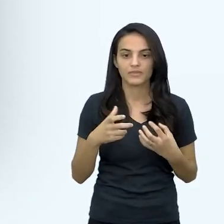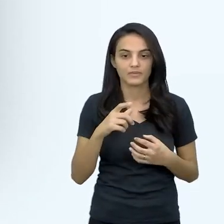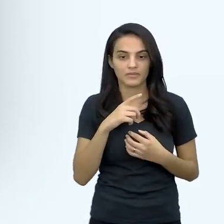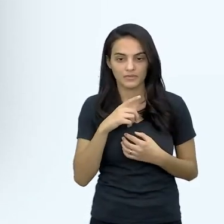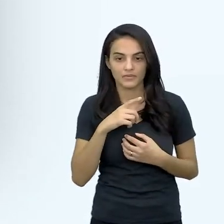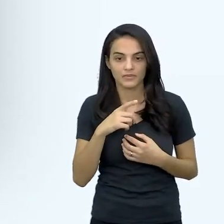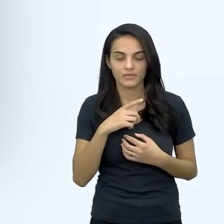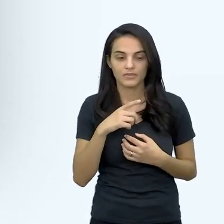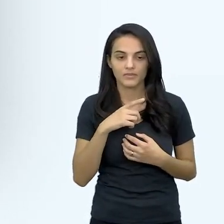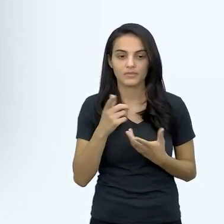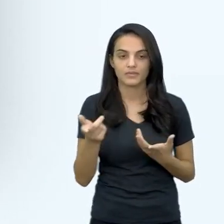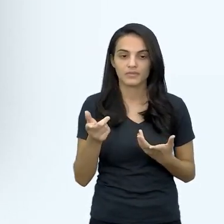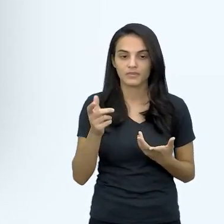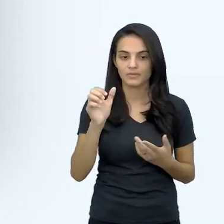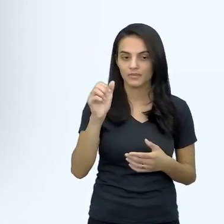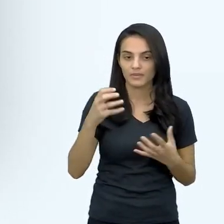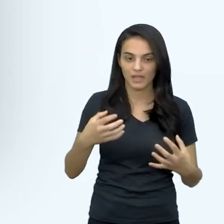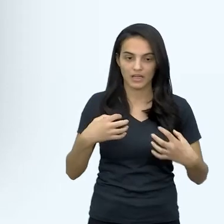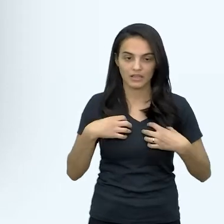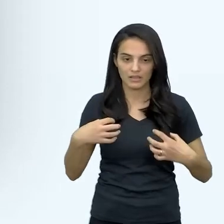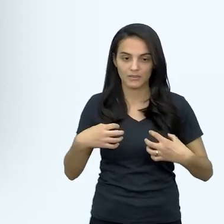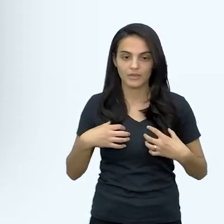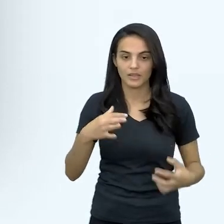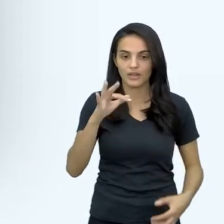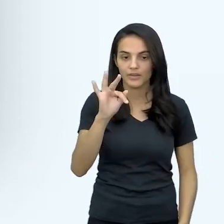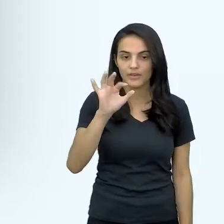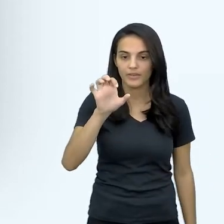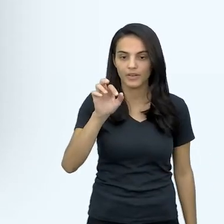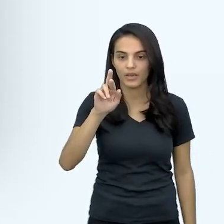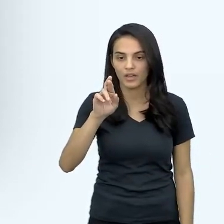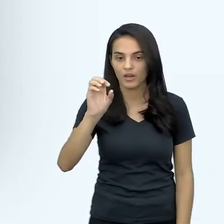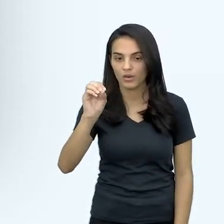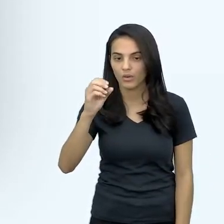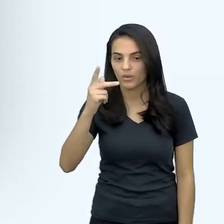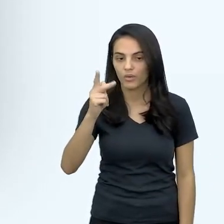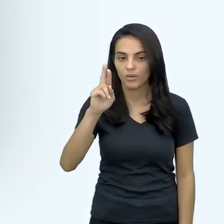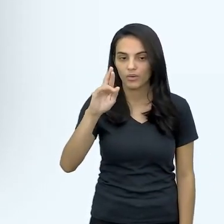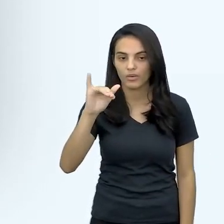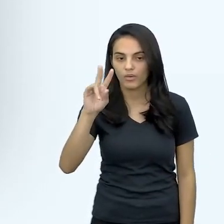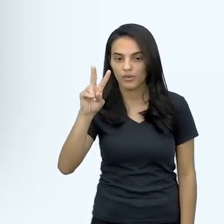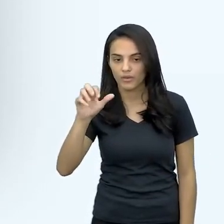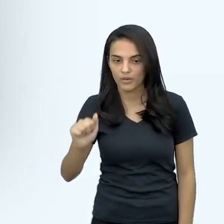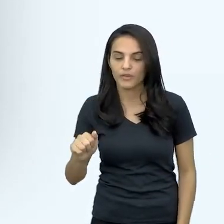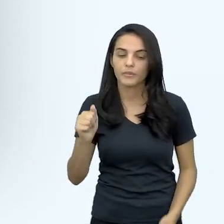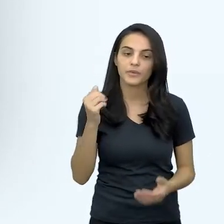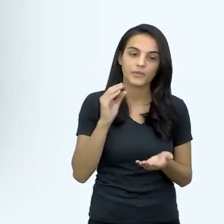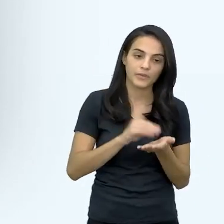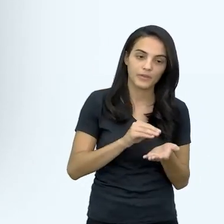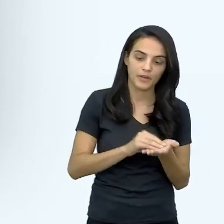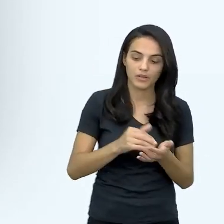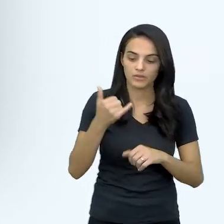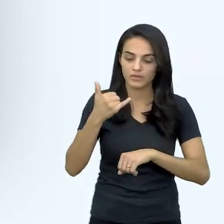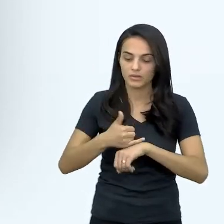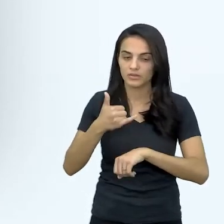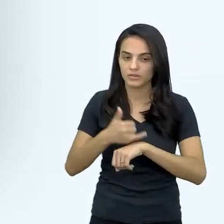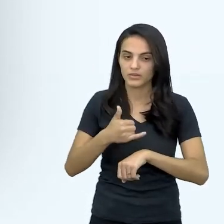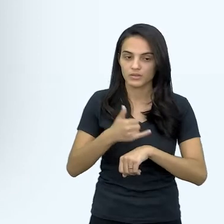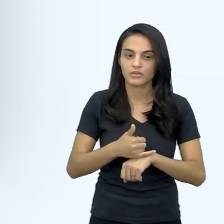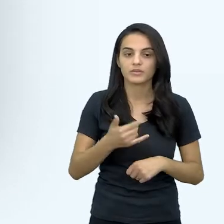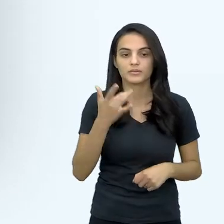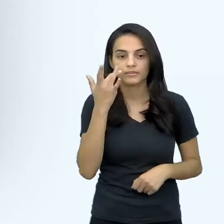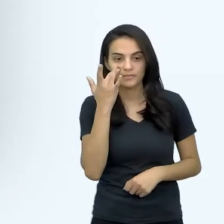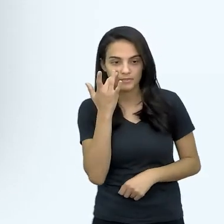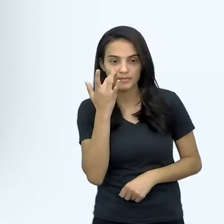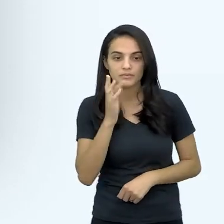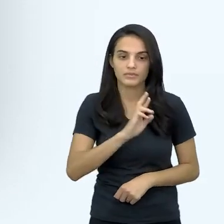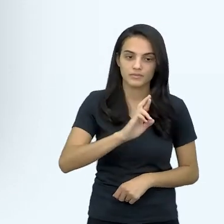existe, não só anemia ferropriva, né, Priscila, né, não só por falta de ferro, antes de responder essa pergunta, a melhor responder isso, né,